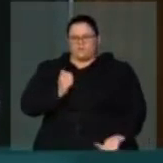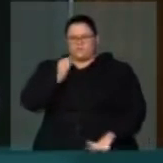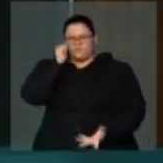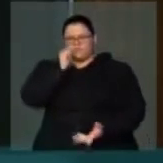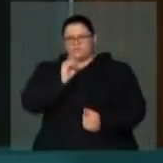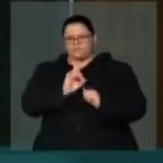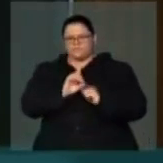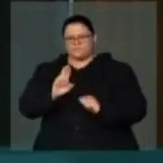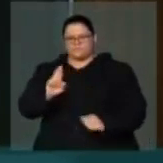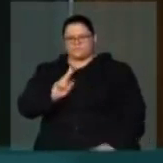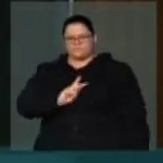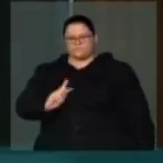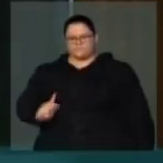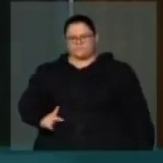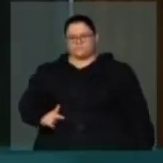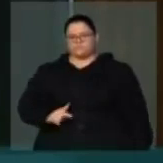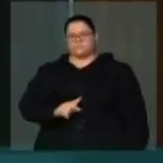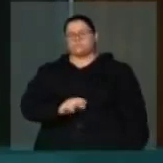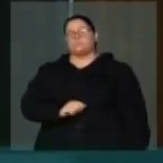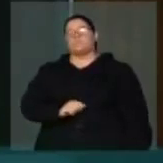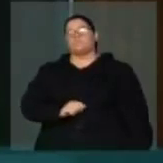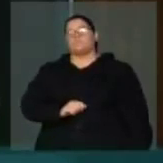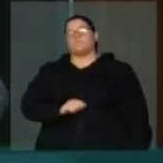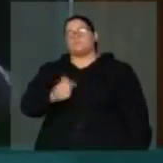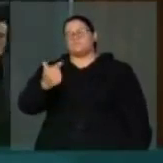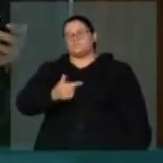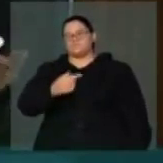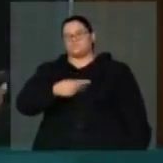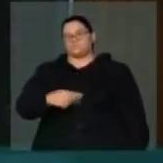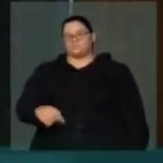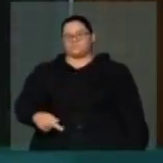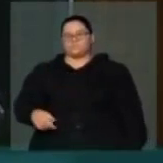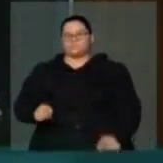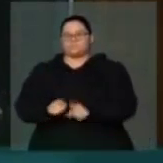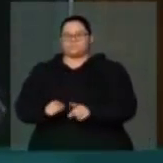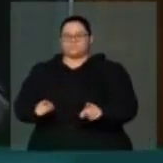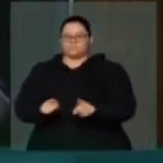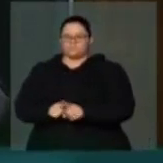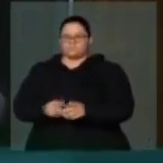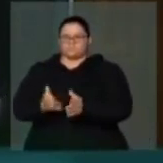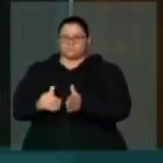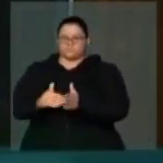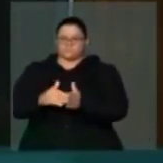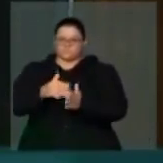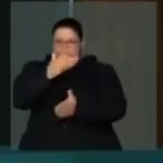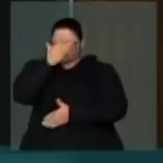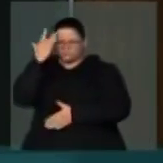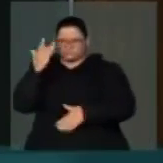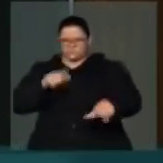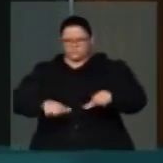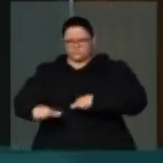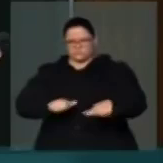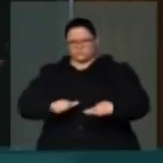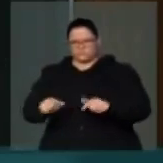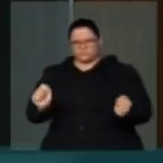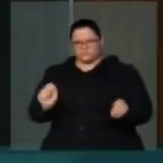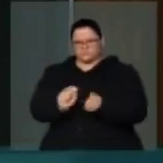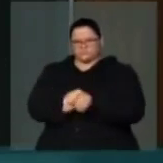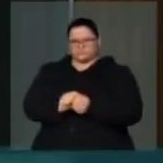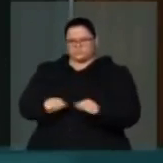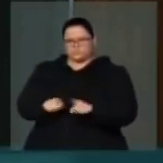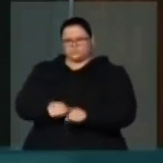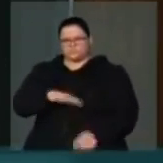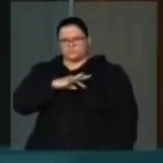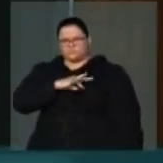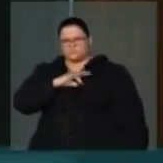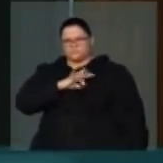Liana, presidente, o vice-presidente, o doutor Marcelo, e toda a equipe de servidores, de também voluntários.